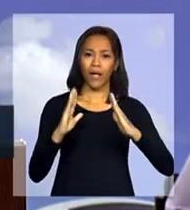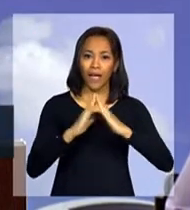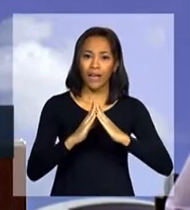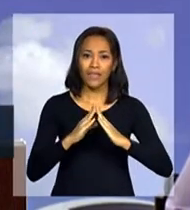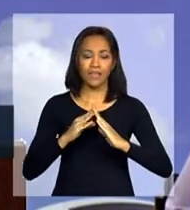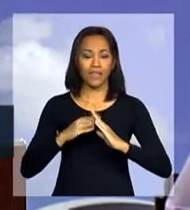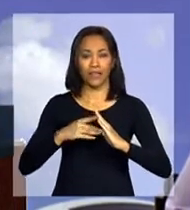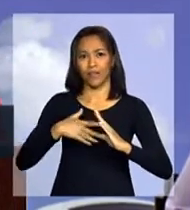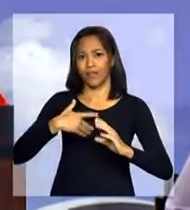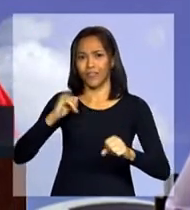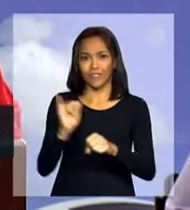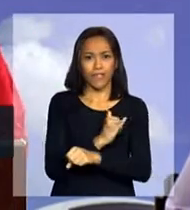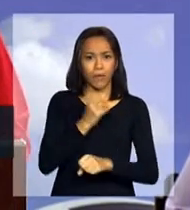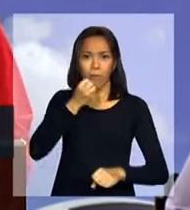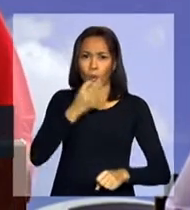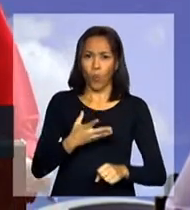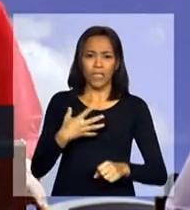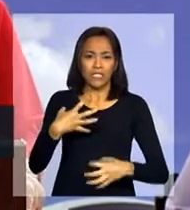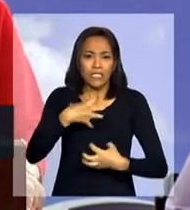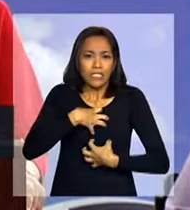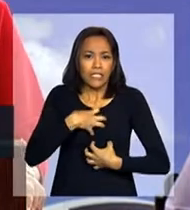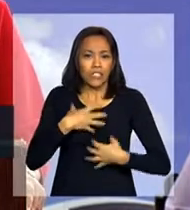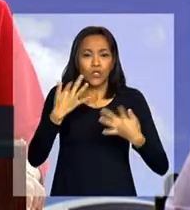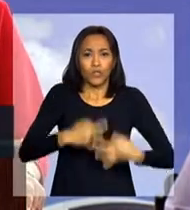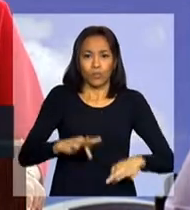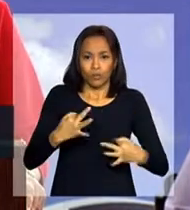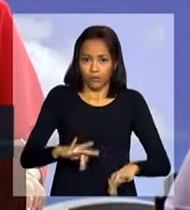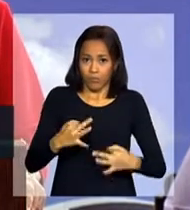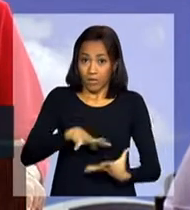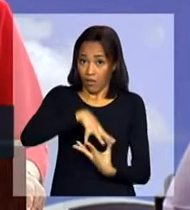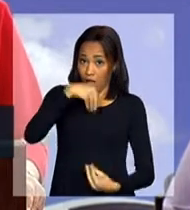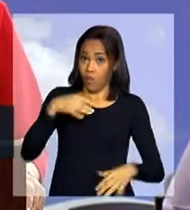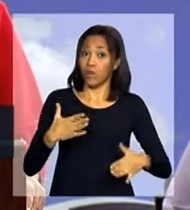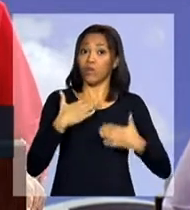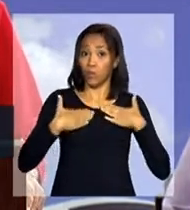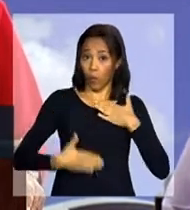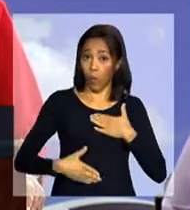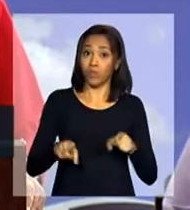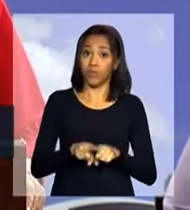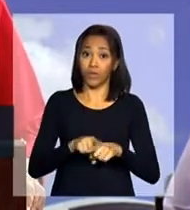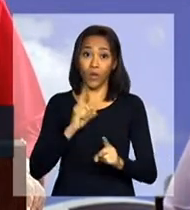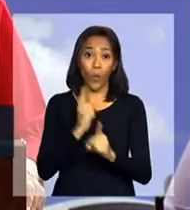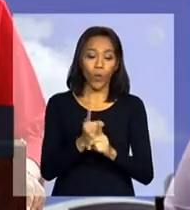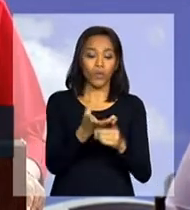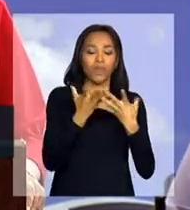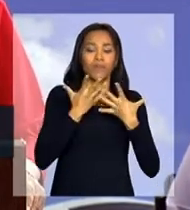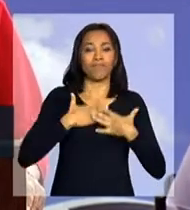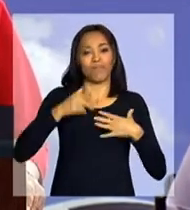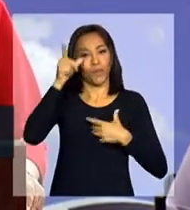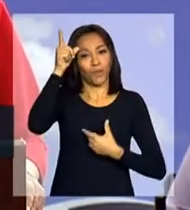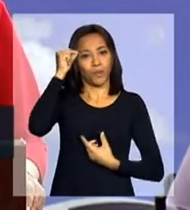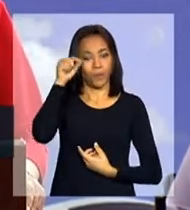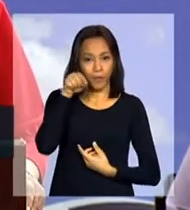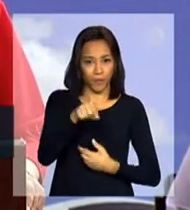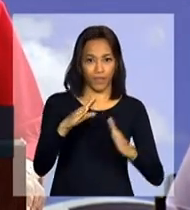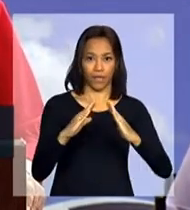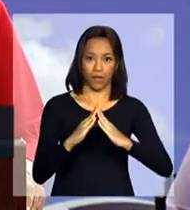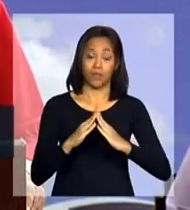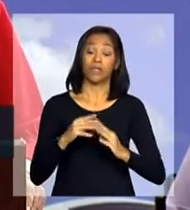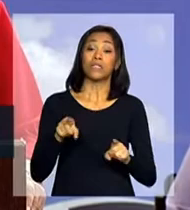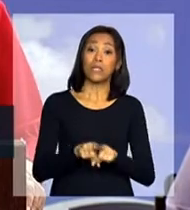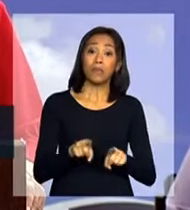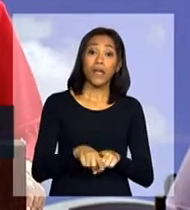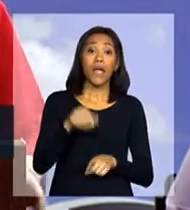atingidas no corpo e na alma. Ali, como a ministra Leonora mostrou,